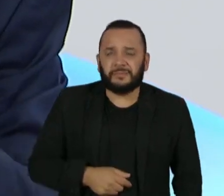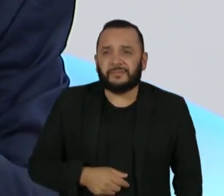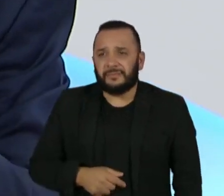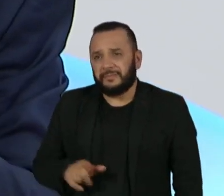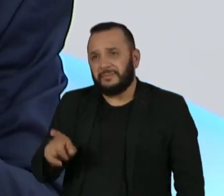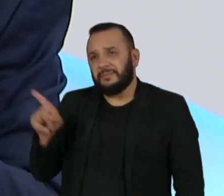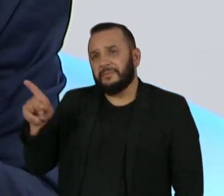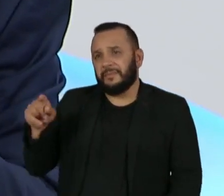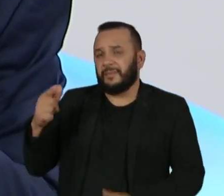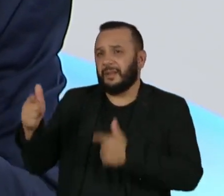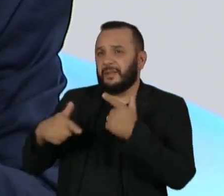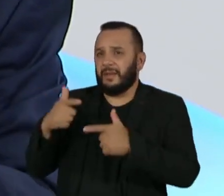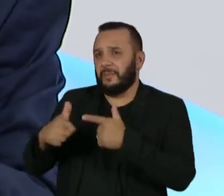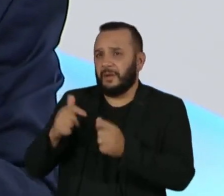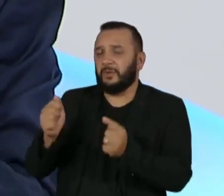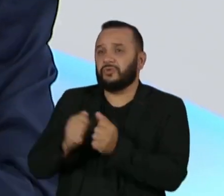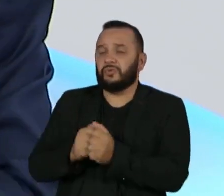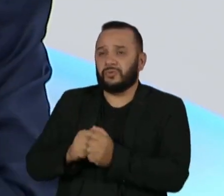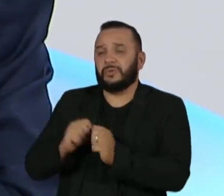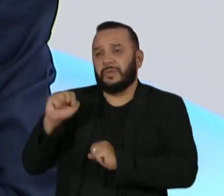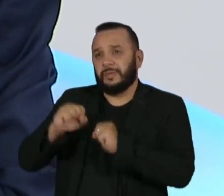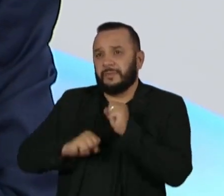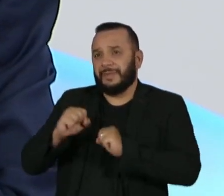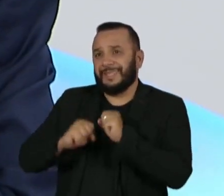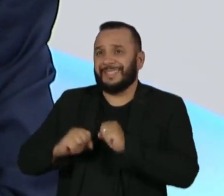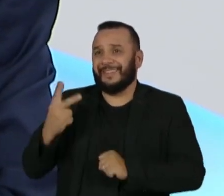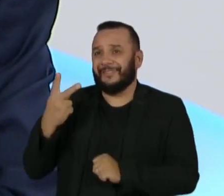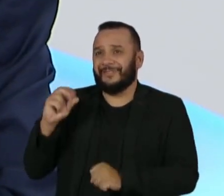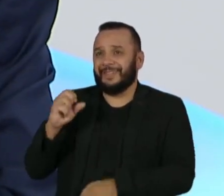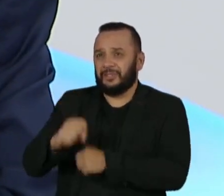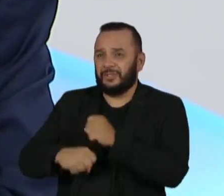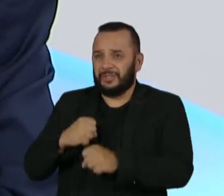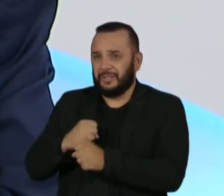ele trabalha junto com essa empresa há 20 anos,